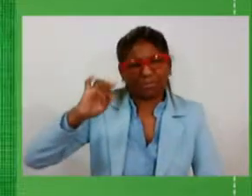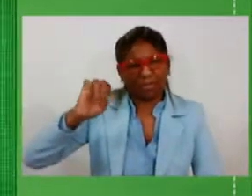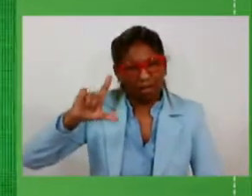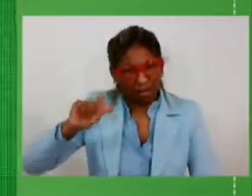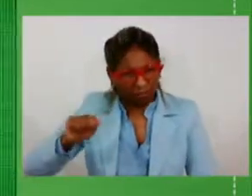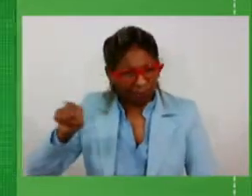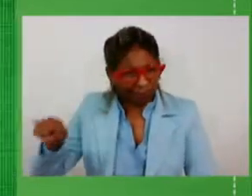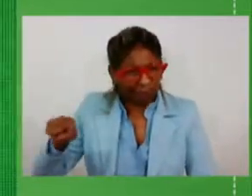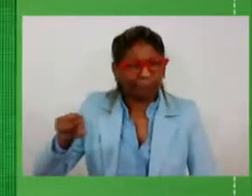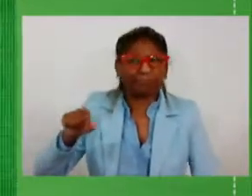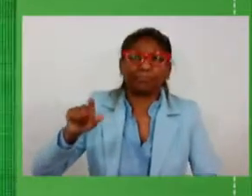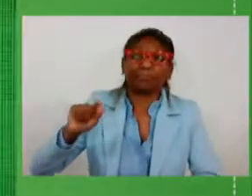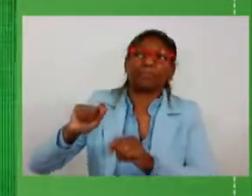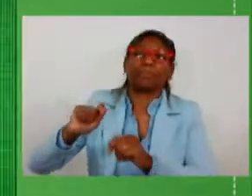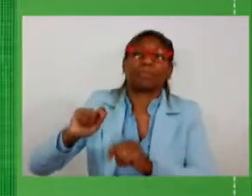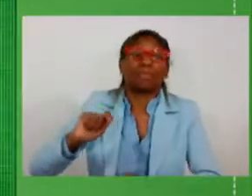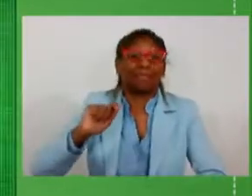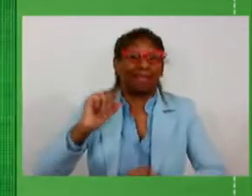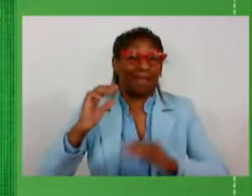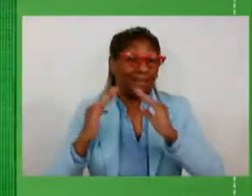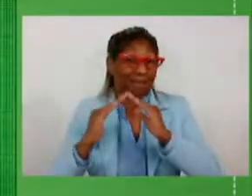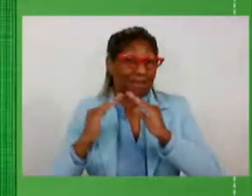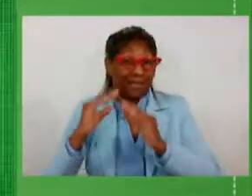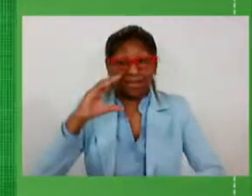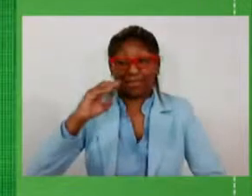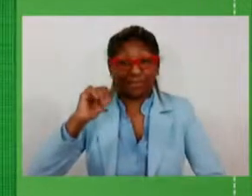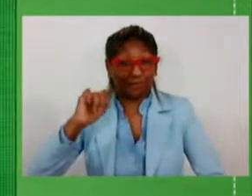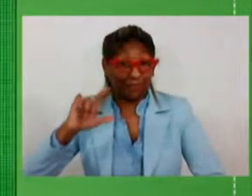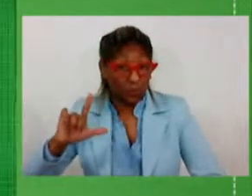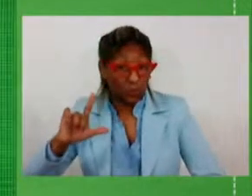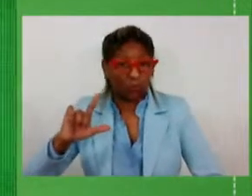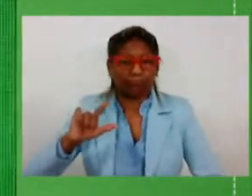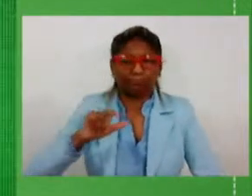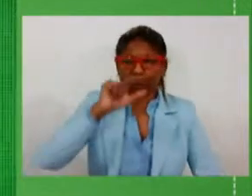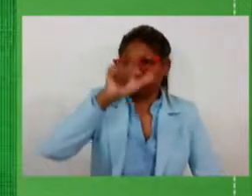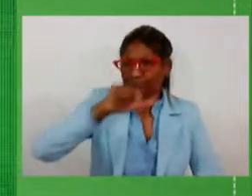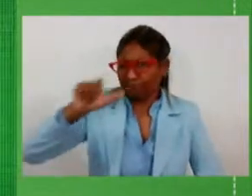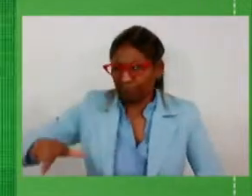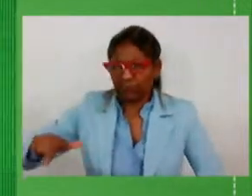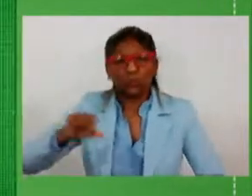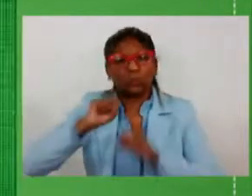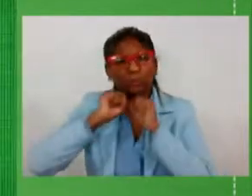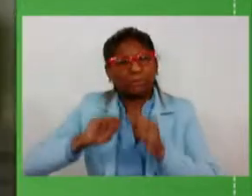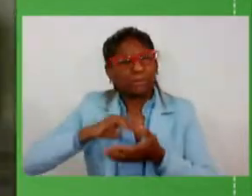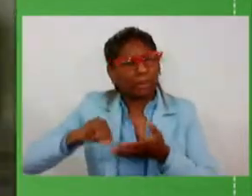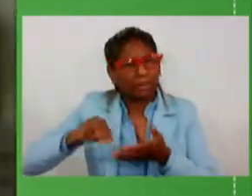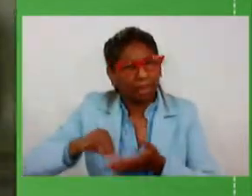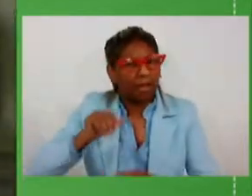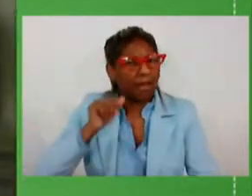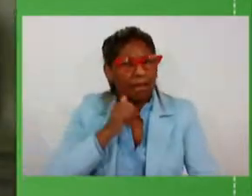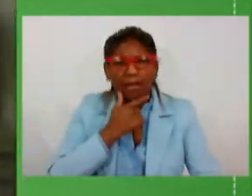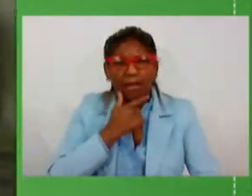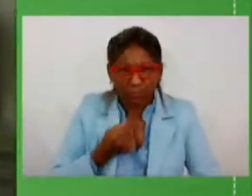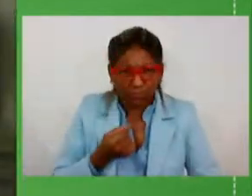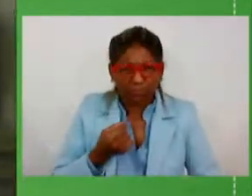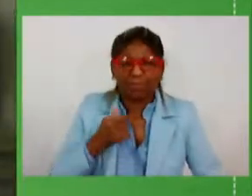da Casa Civil quero destacar o trabalho de todos secretários e secretárias que fazem parte